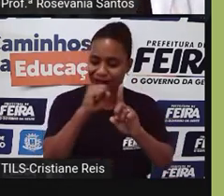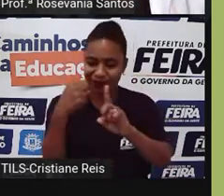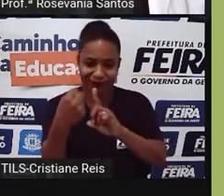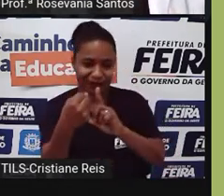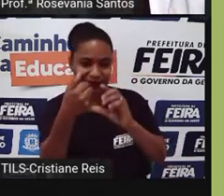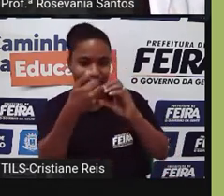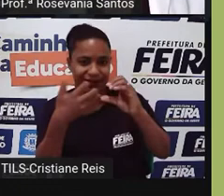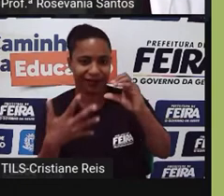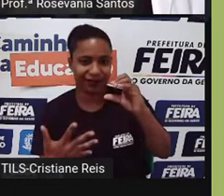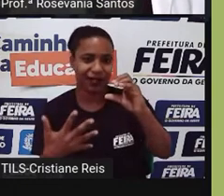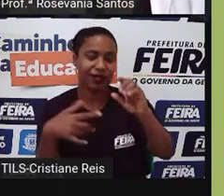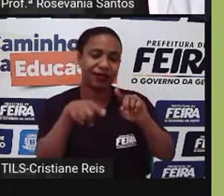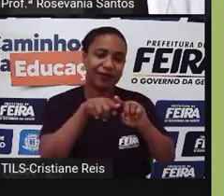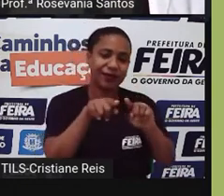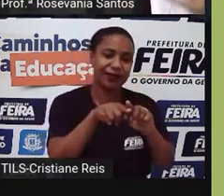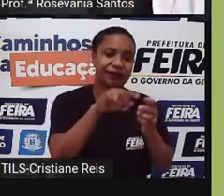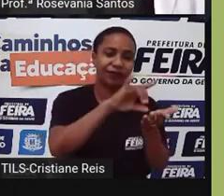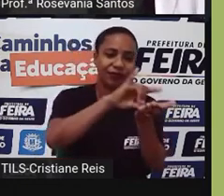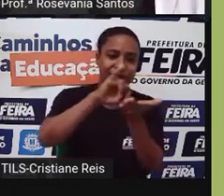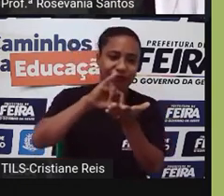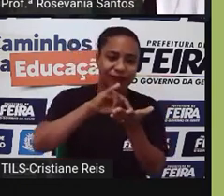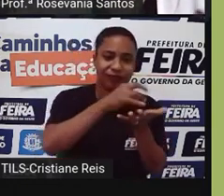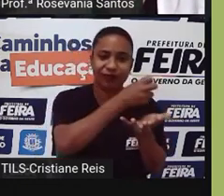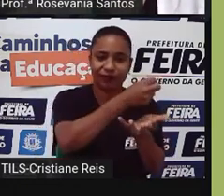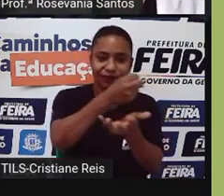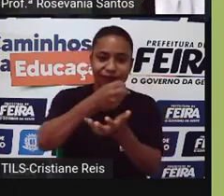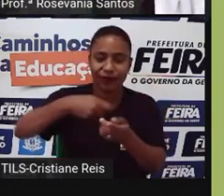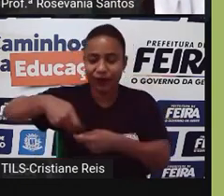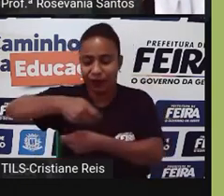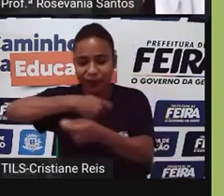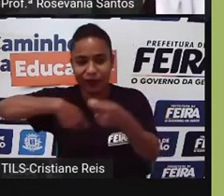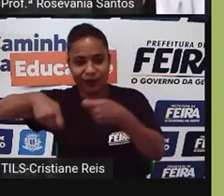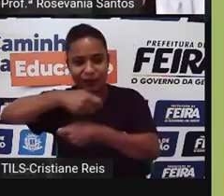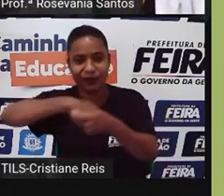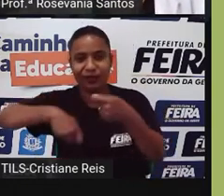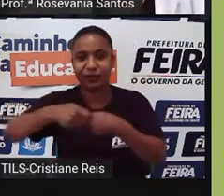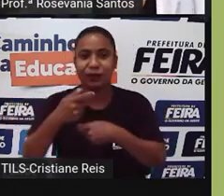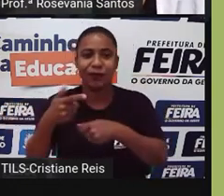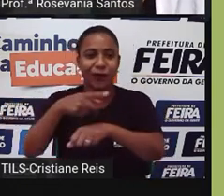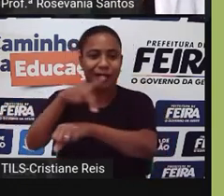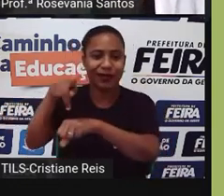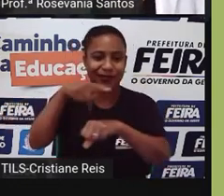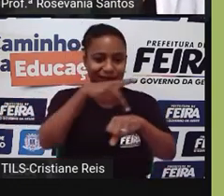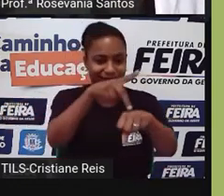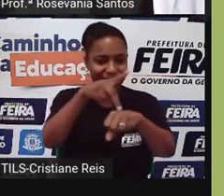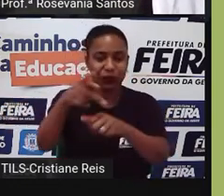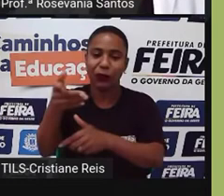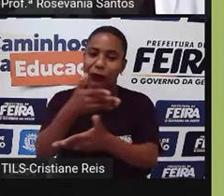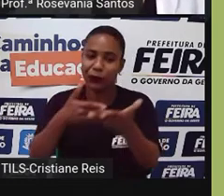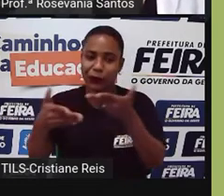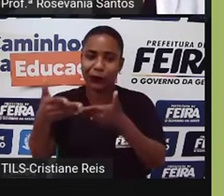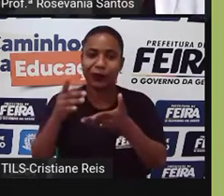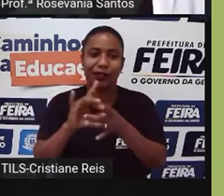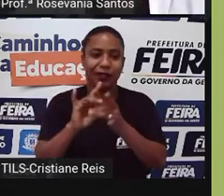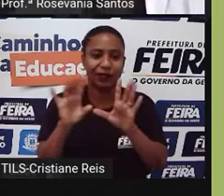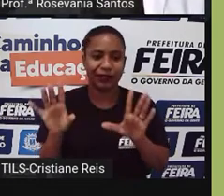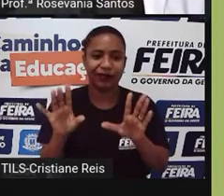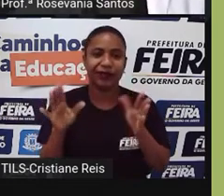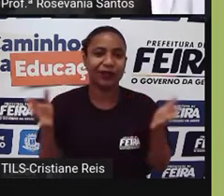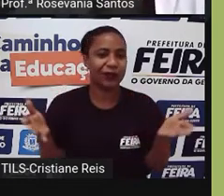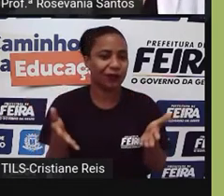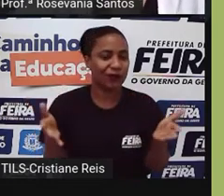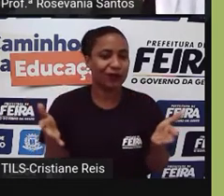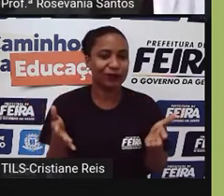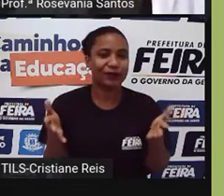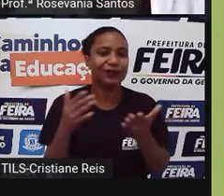também você abria os mercados para comercializar com alguns outros países. E aí chegamos a essa configuração das